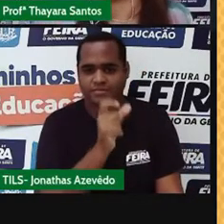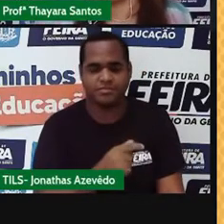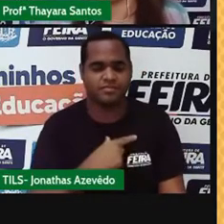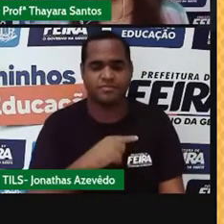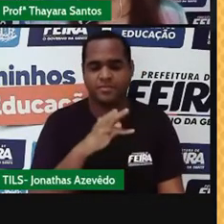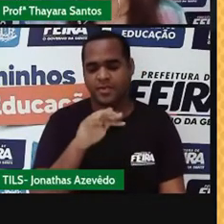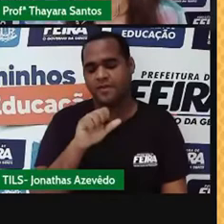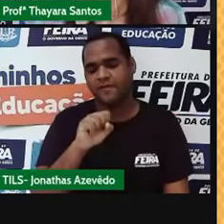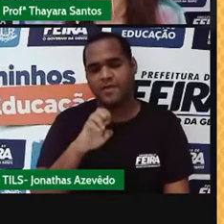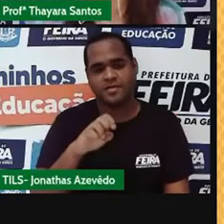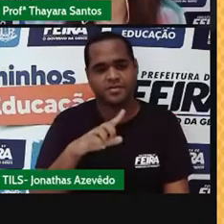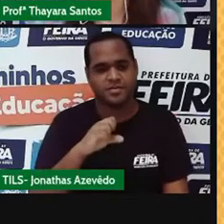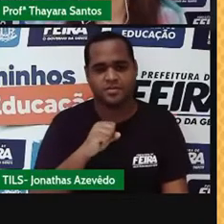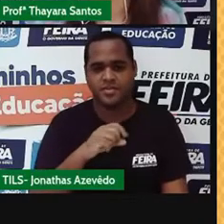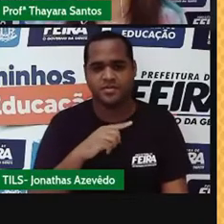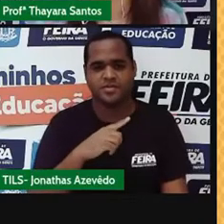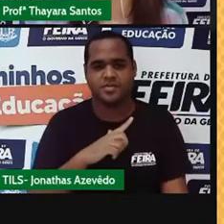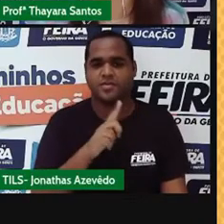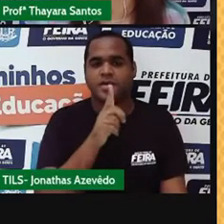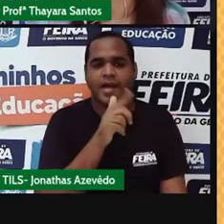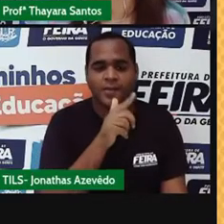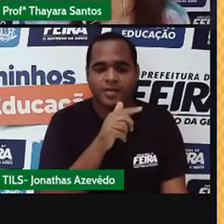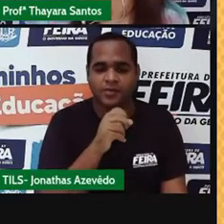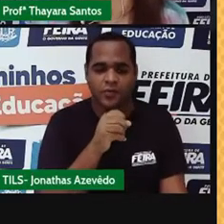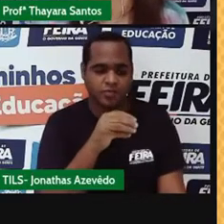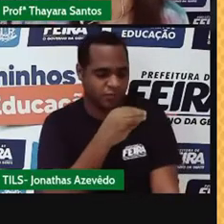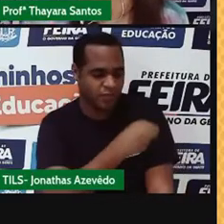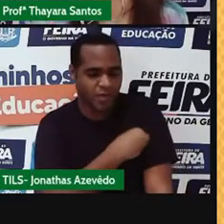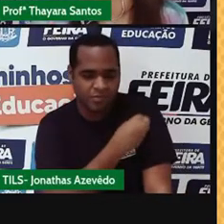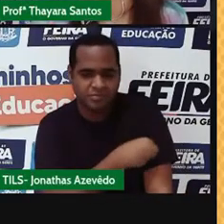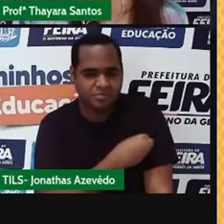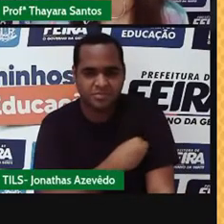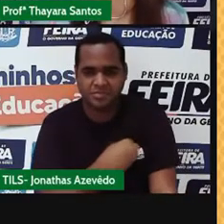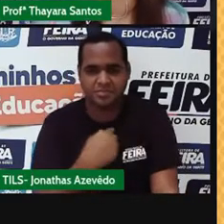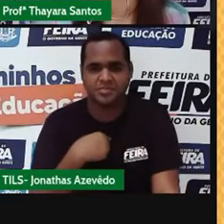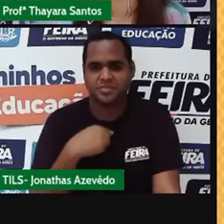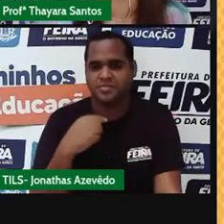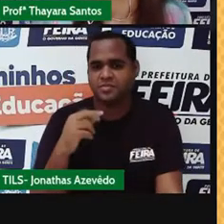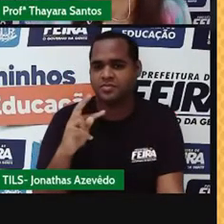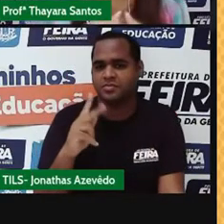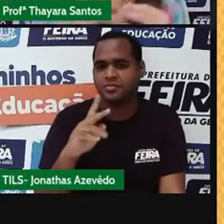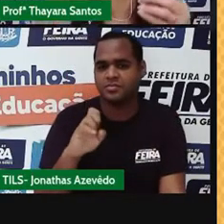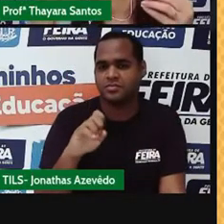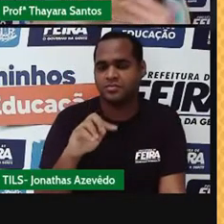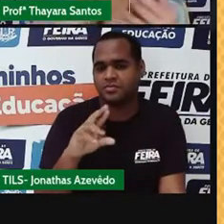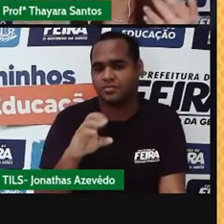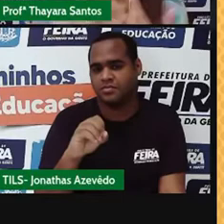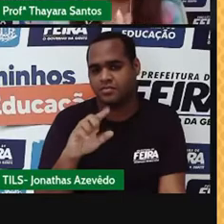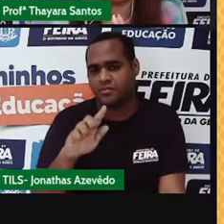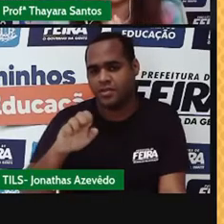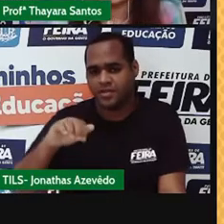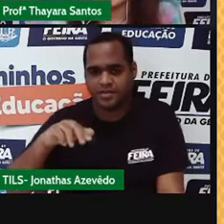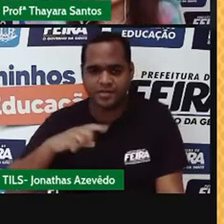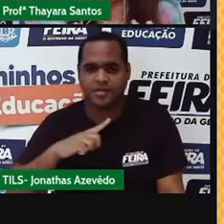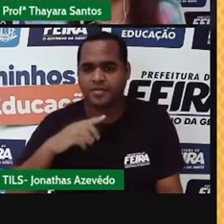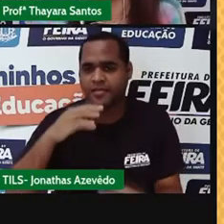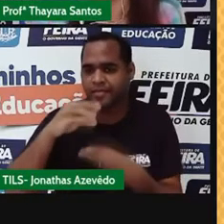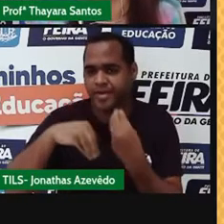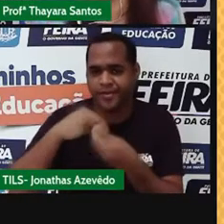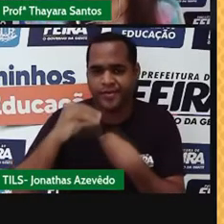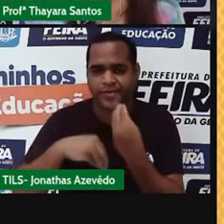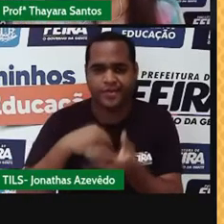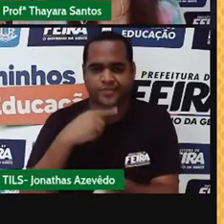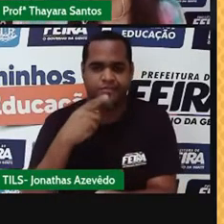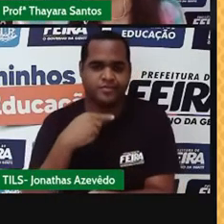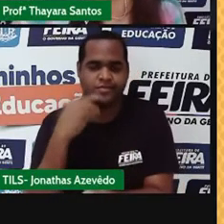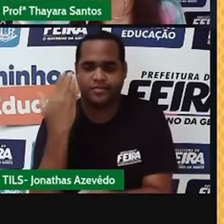da água e o álcool. Elas podem ser heterogêneas, quando os constituintes dessa mistura, eles não se misturam, eles não se